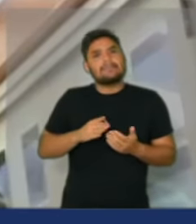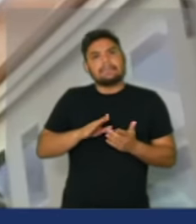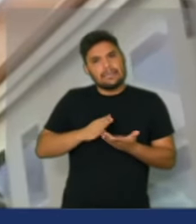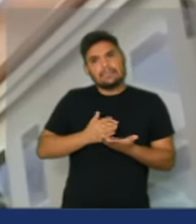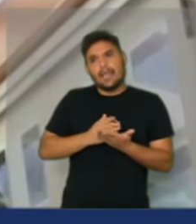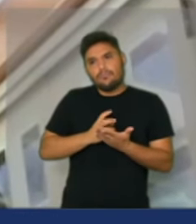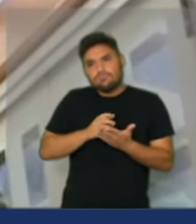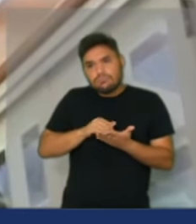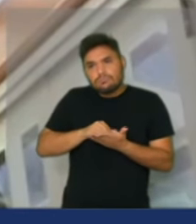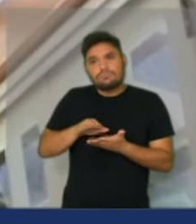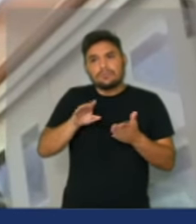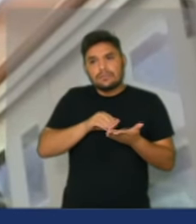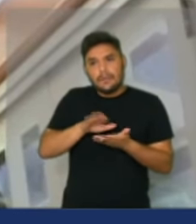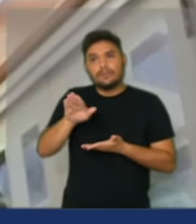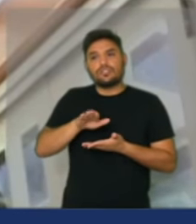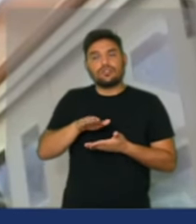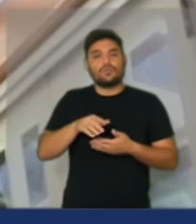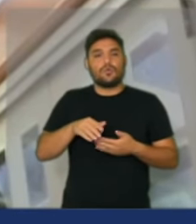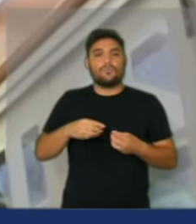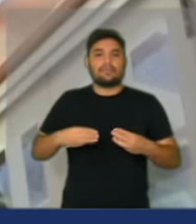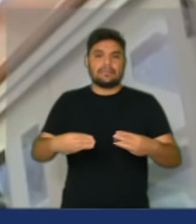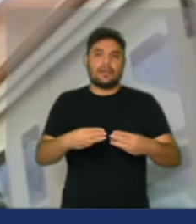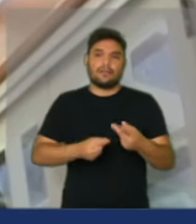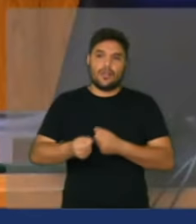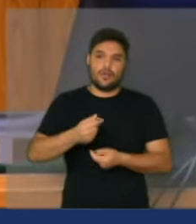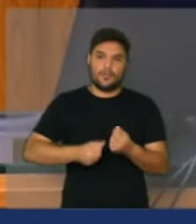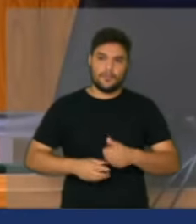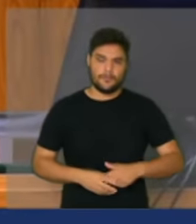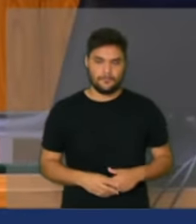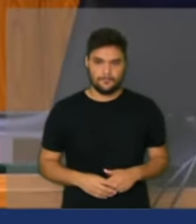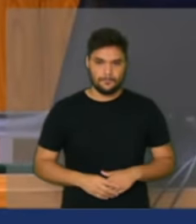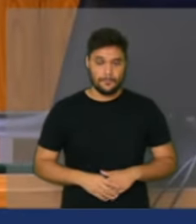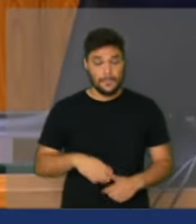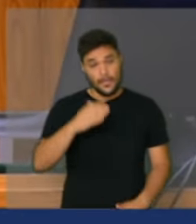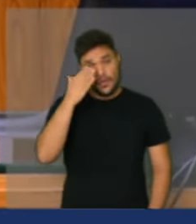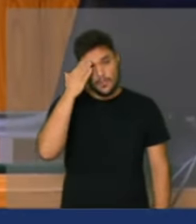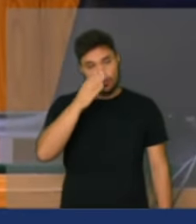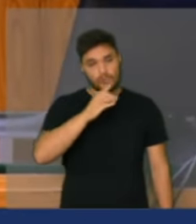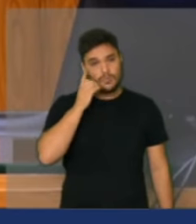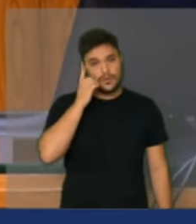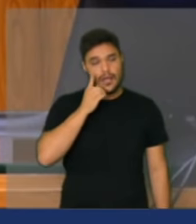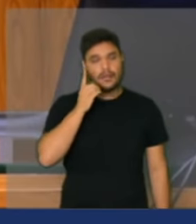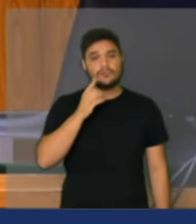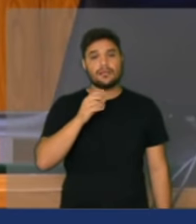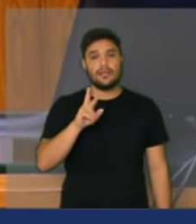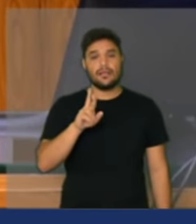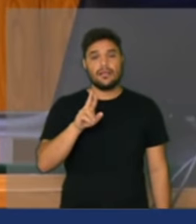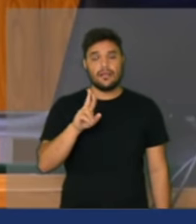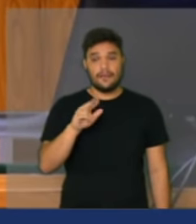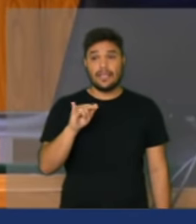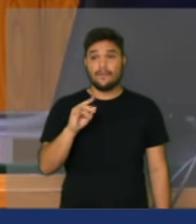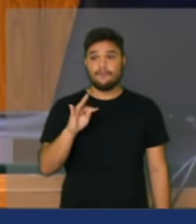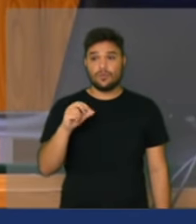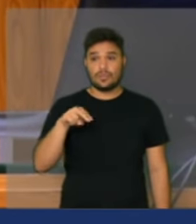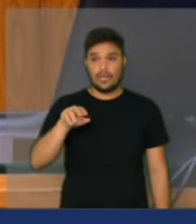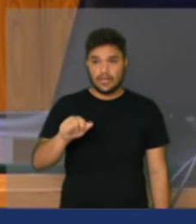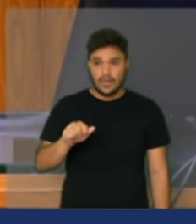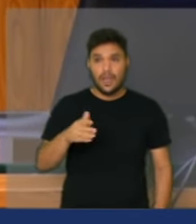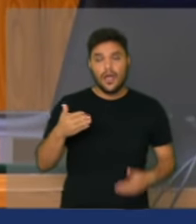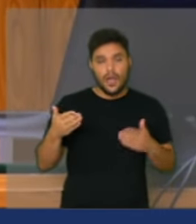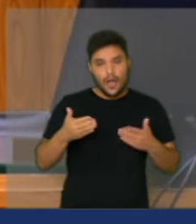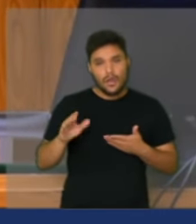Ministério da Economia, presidente. Muito obrigado ao deputado Henrique Fontana. Vamos ao próximo deputado